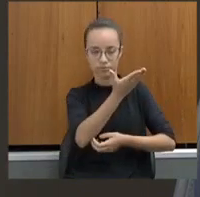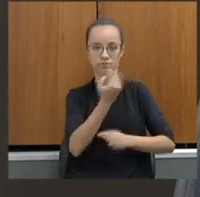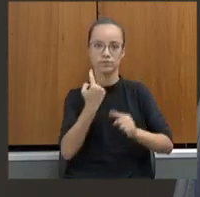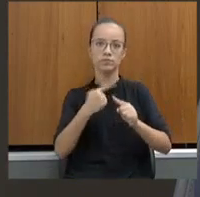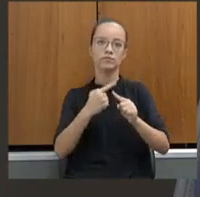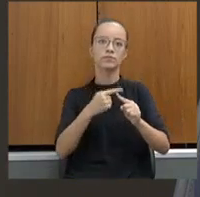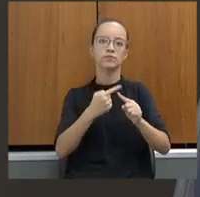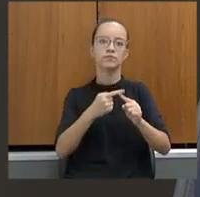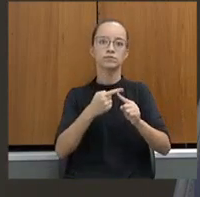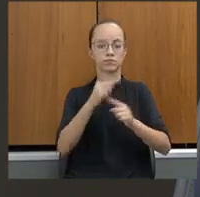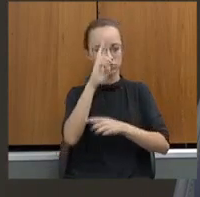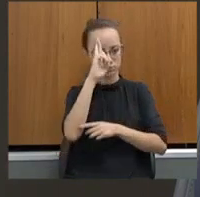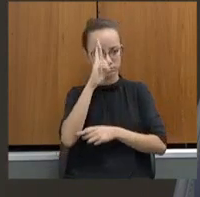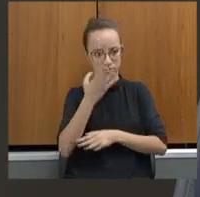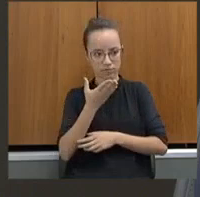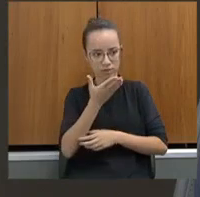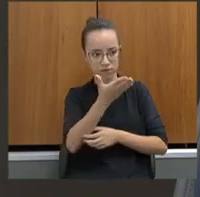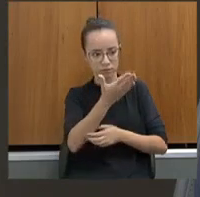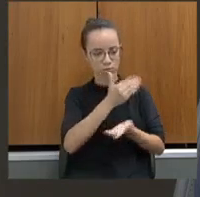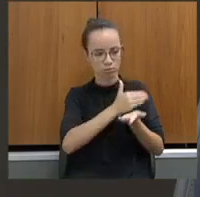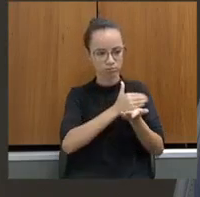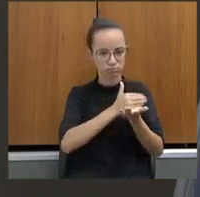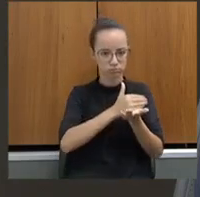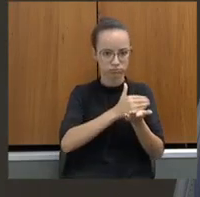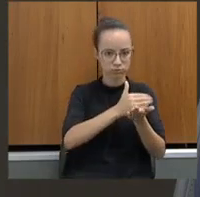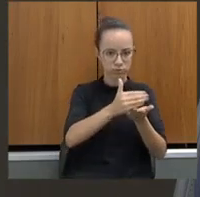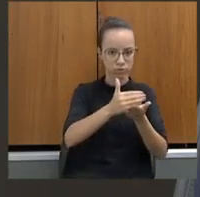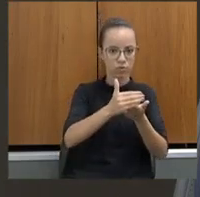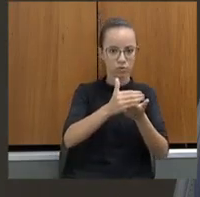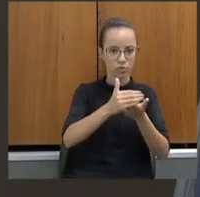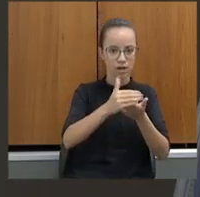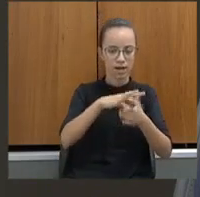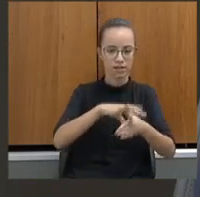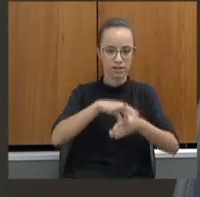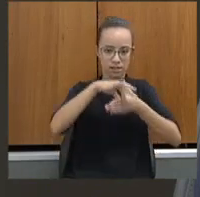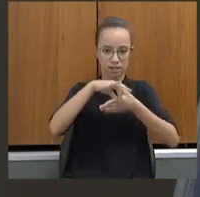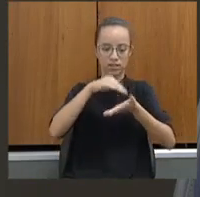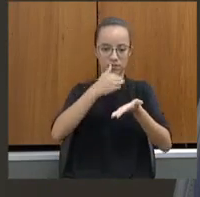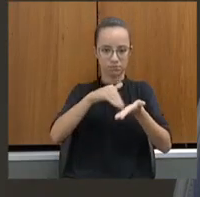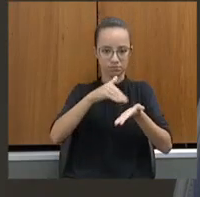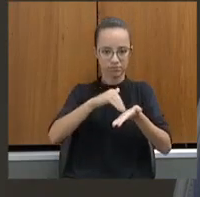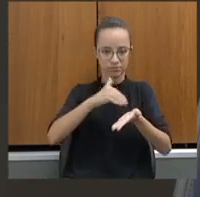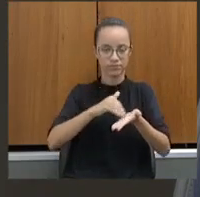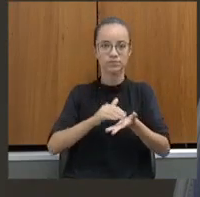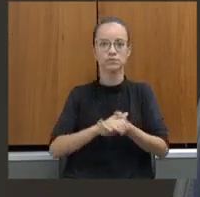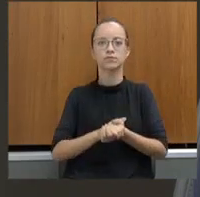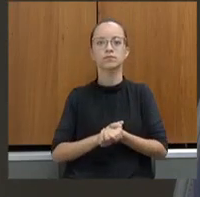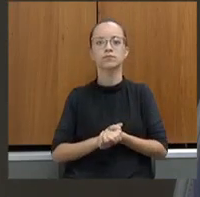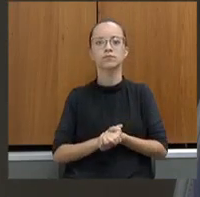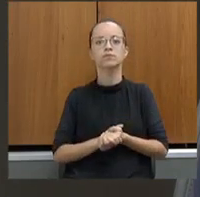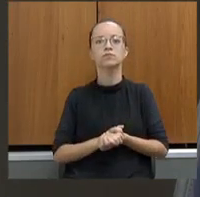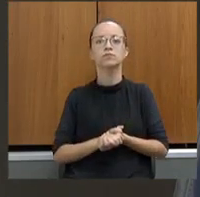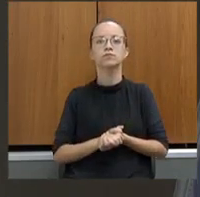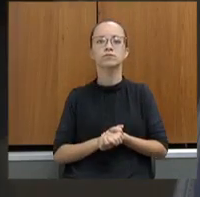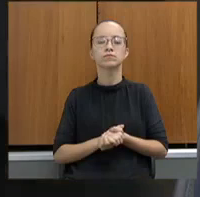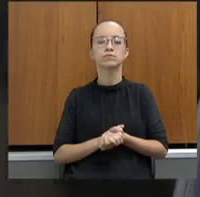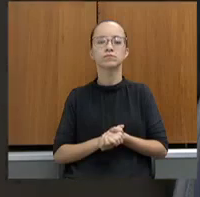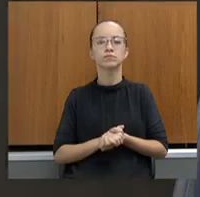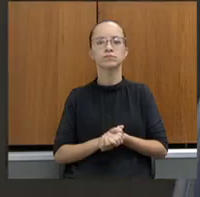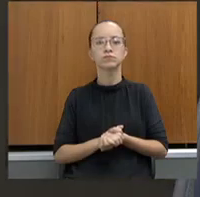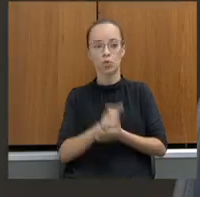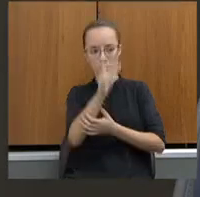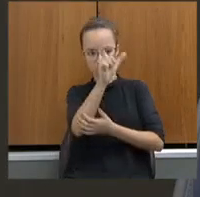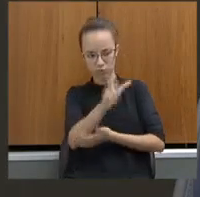a partir do momento que vossa excelência assumiu a direção dessa secretaria, como uma pessoa já